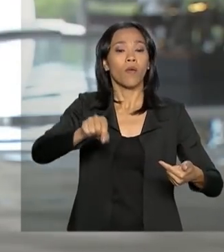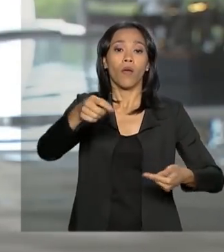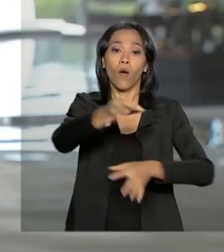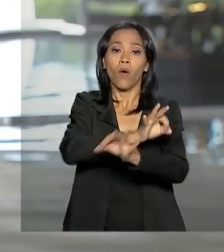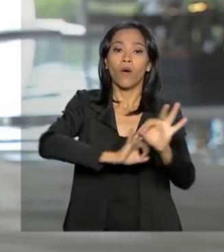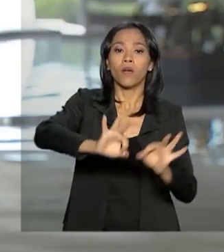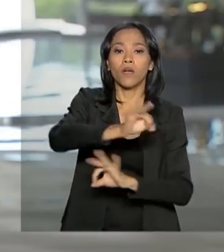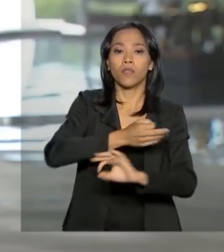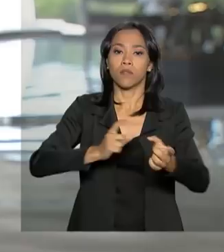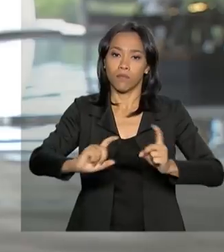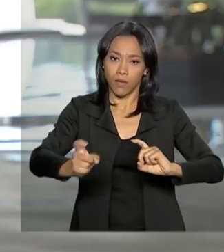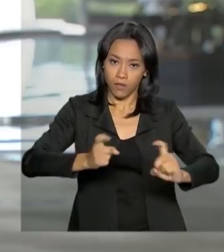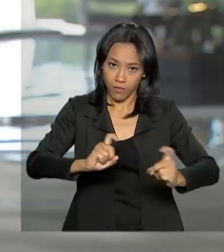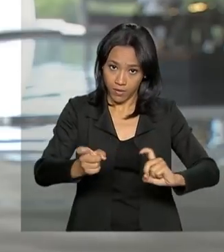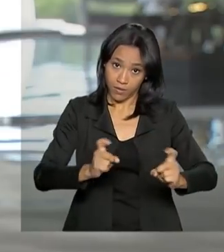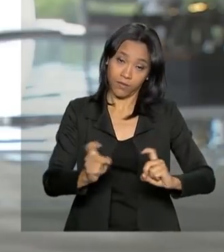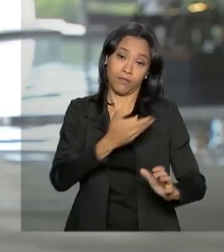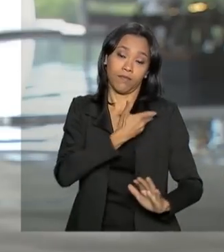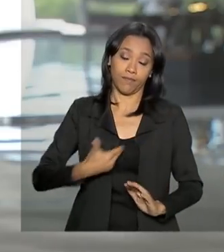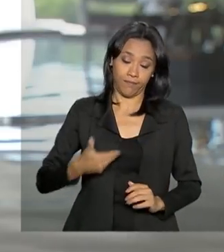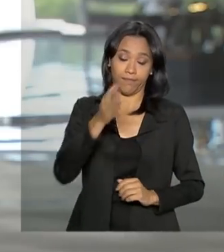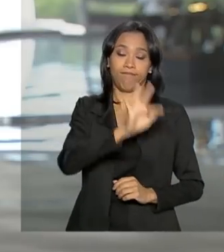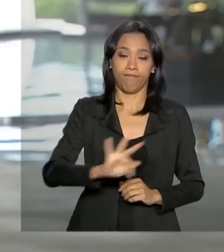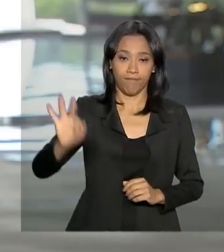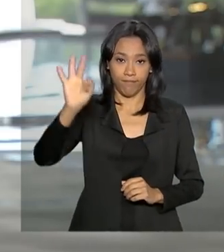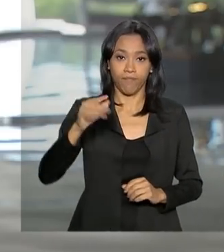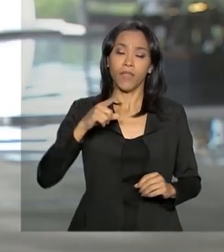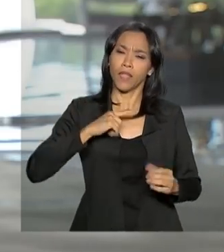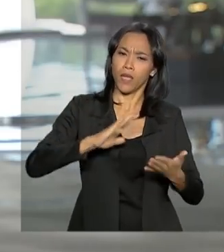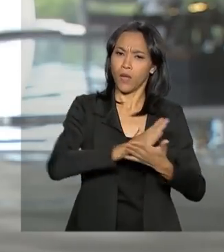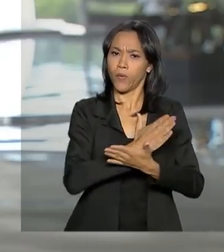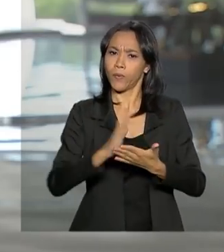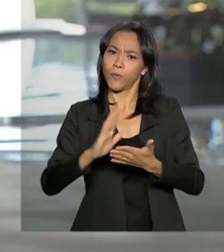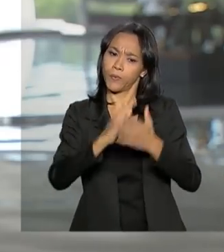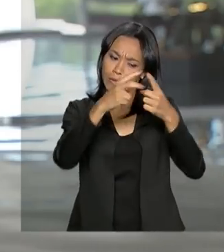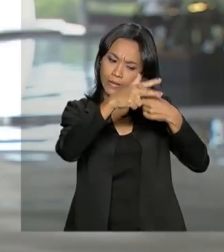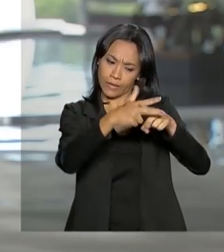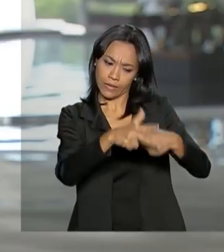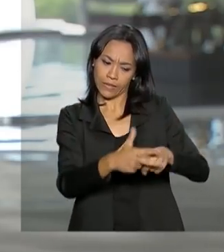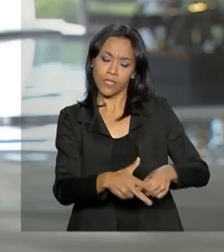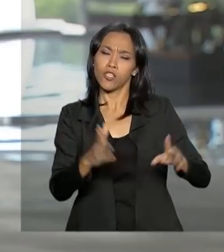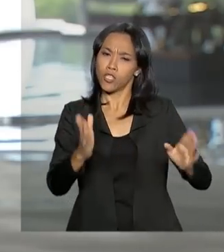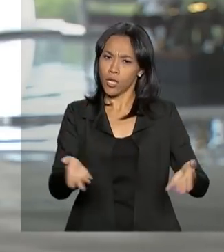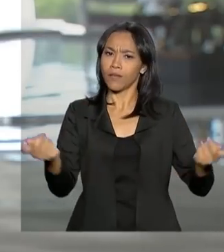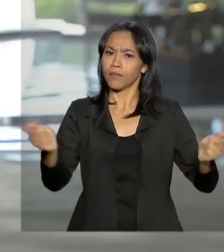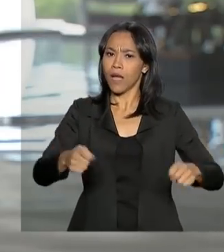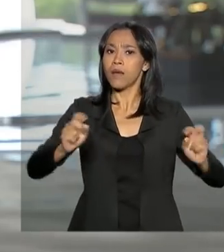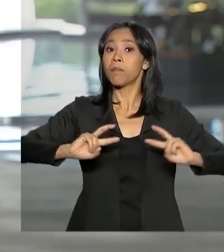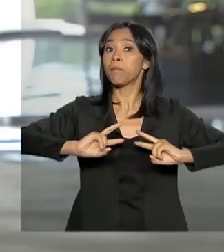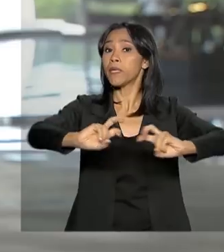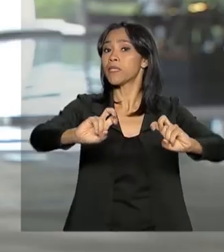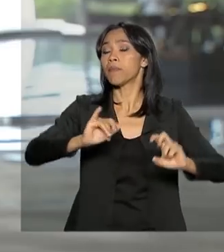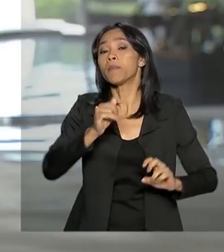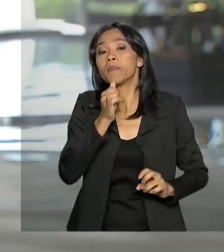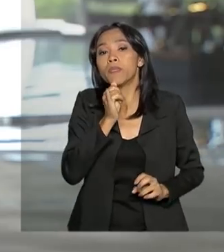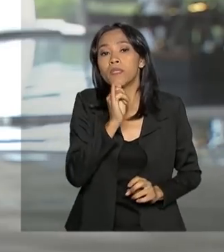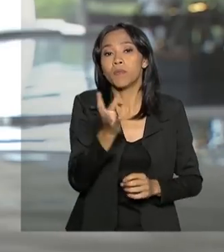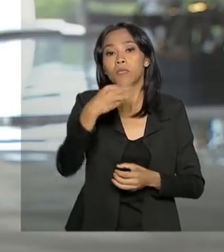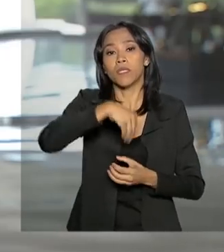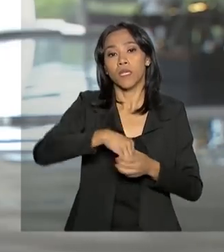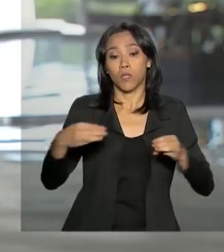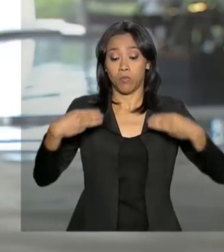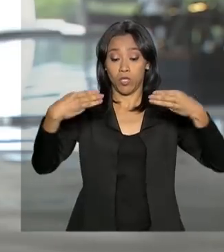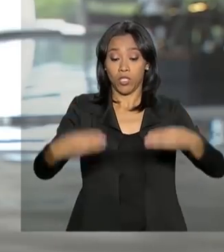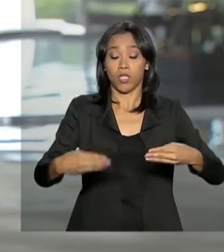administrativa do governo federal. Alguns ajustes na estrutura já podem ser vistos, como, por exemplo, no Ministério da